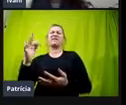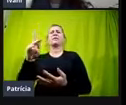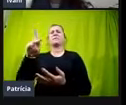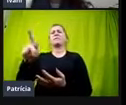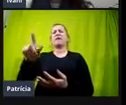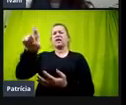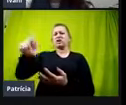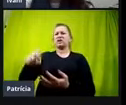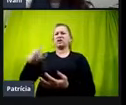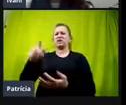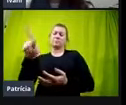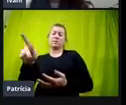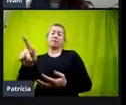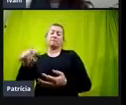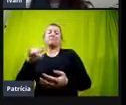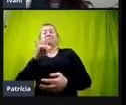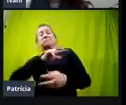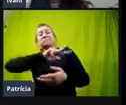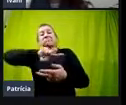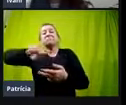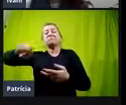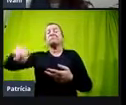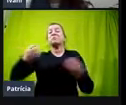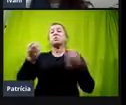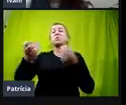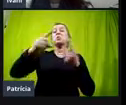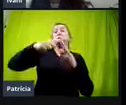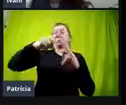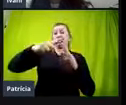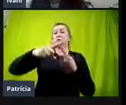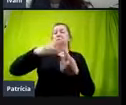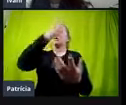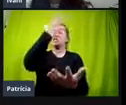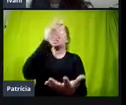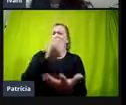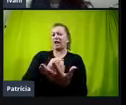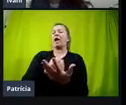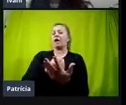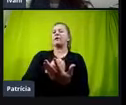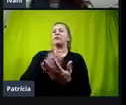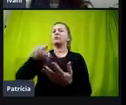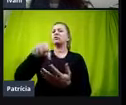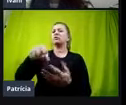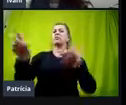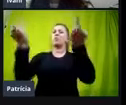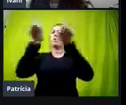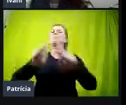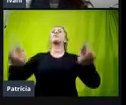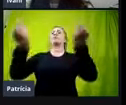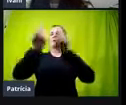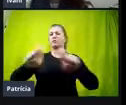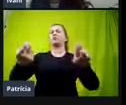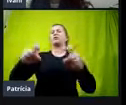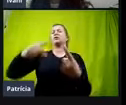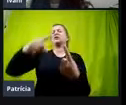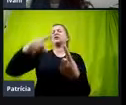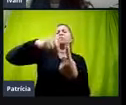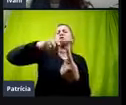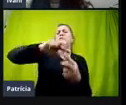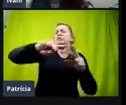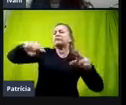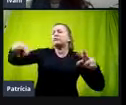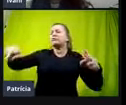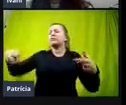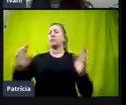enfim, são as formas como você grava um arquivo no seu computador. são tipos diferentes. Tá, mas